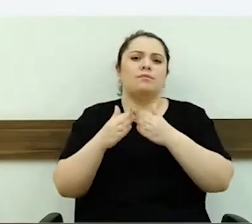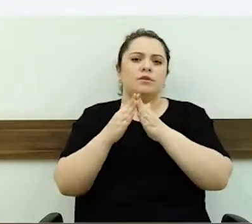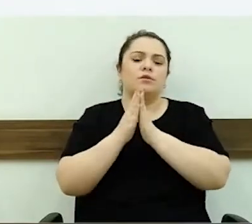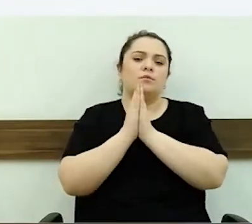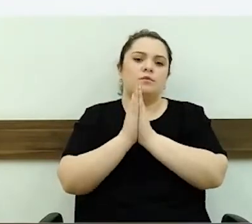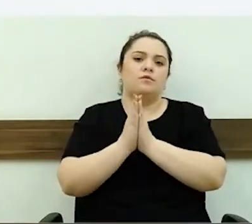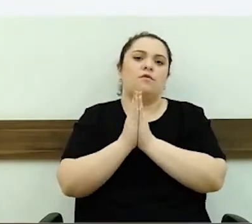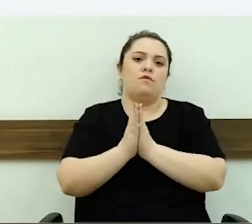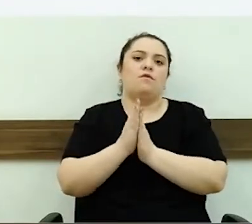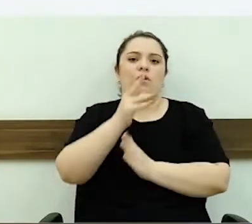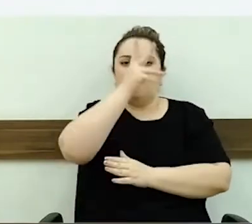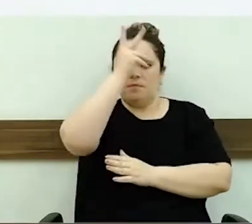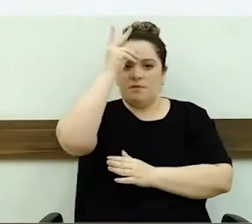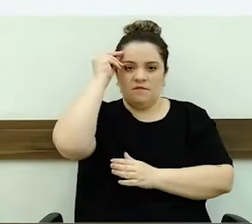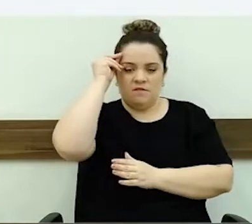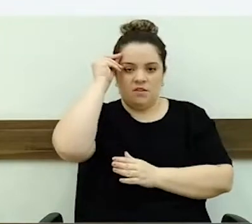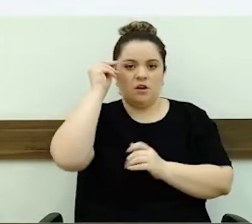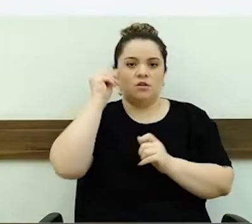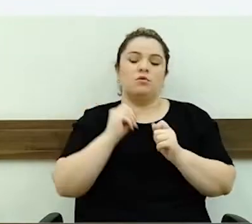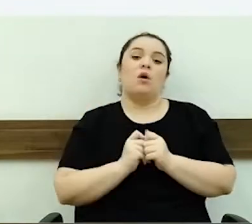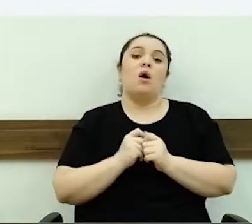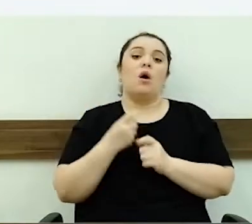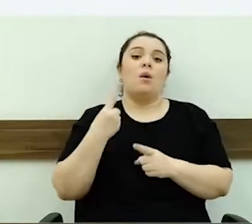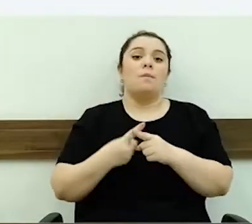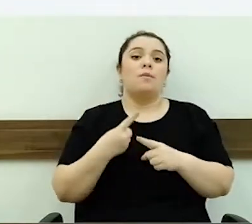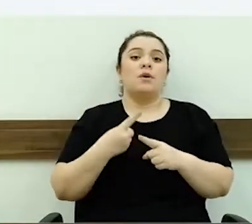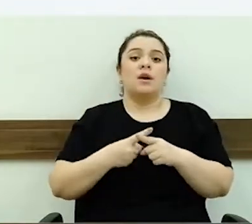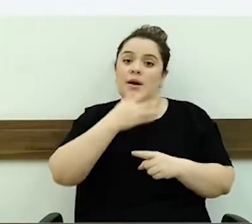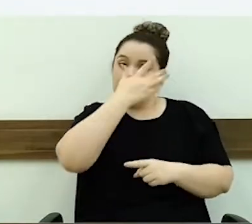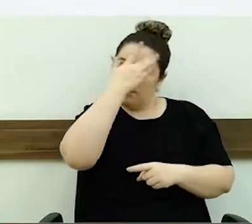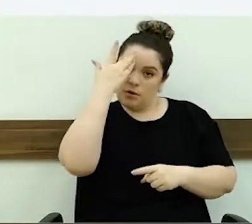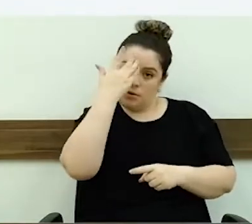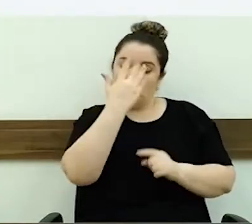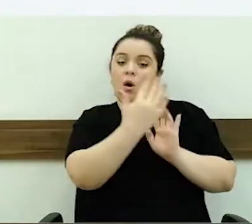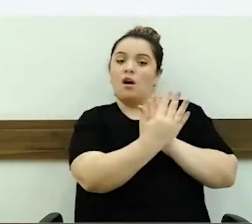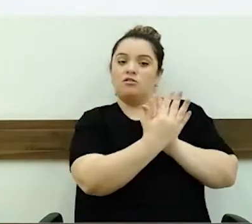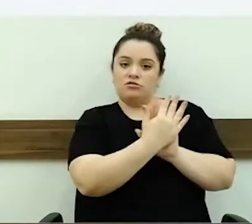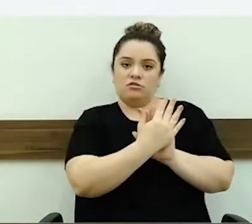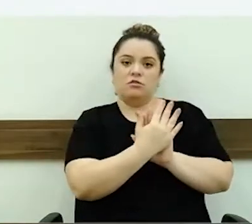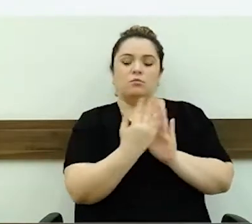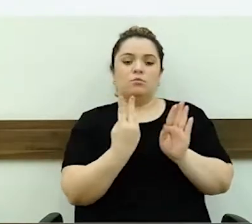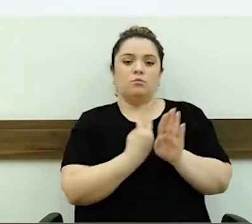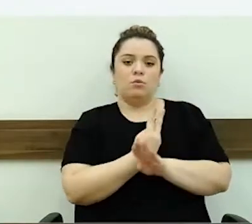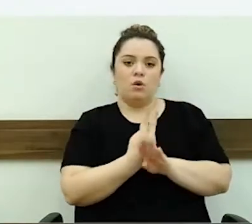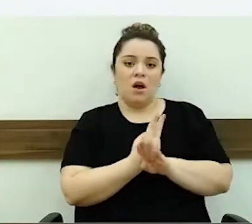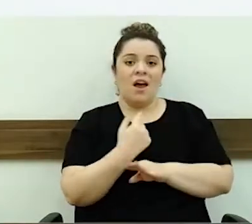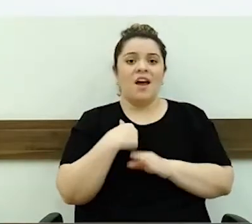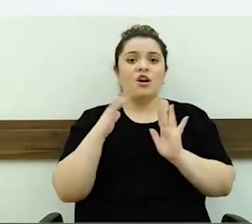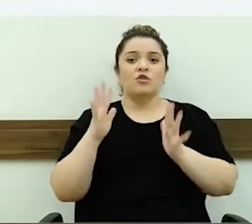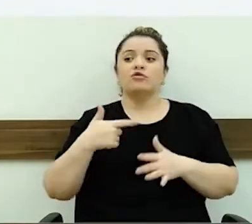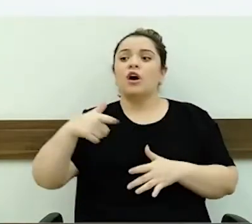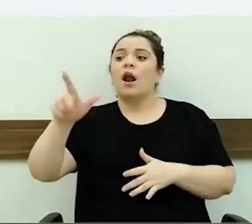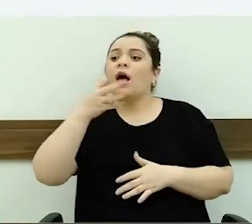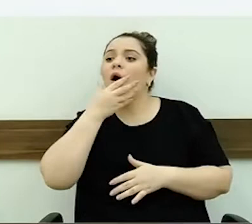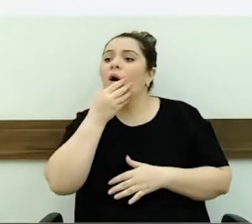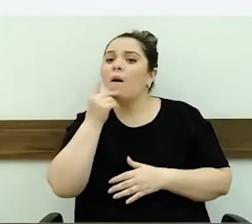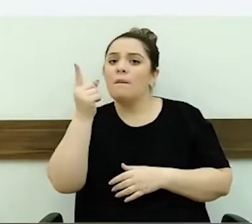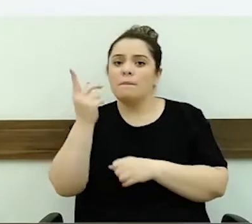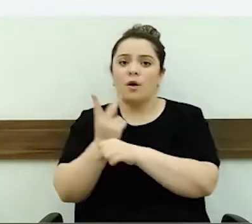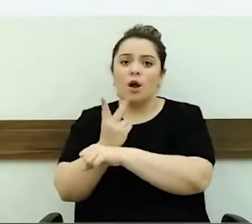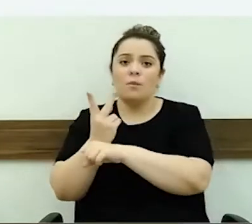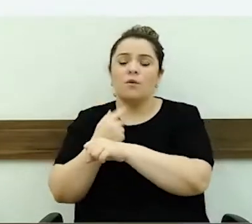o prefeito seguir, porque alguém com certeza nos procurou. Eu já procurei o Castanon, falei com ele dessas placas, da